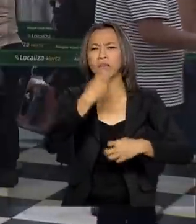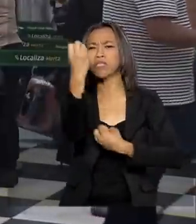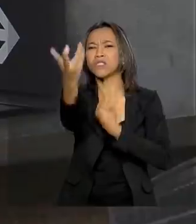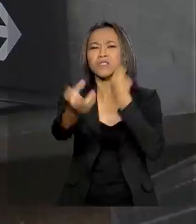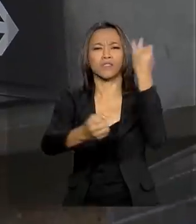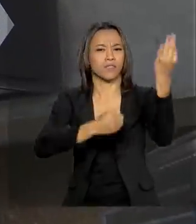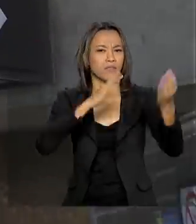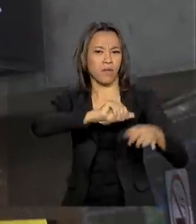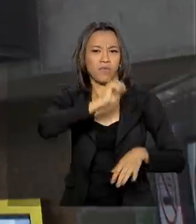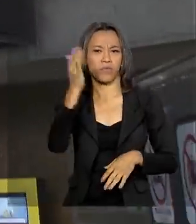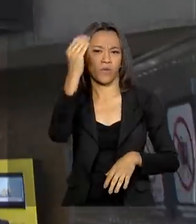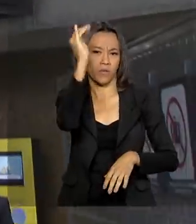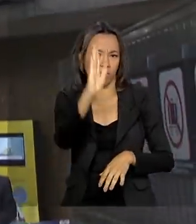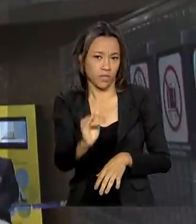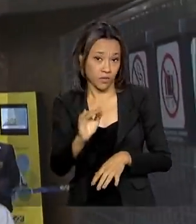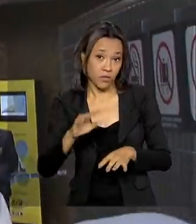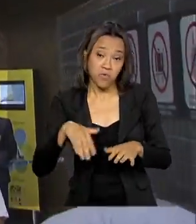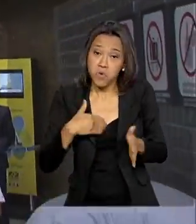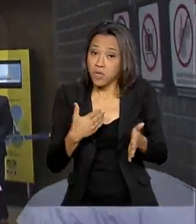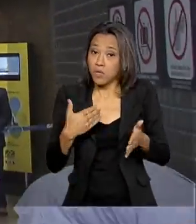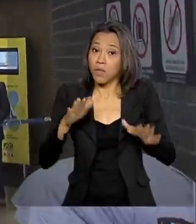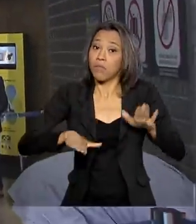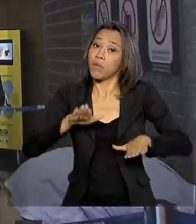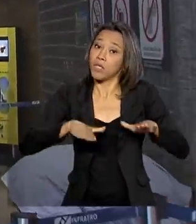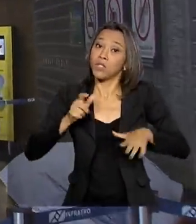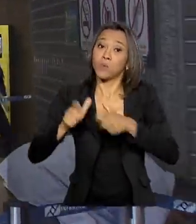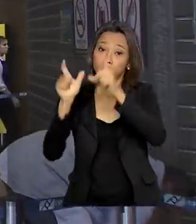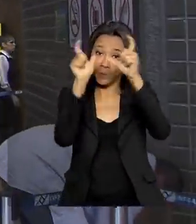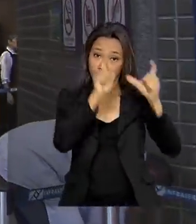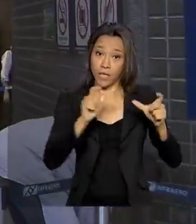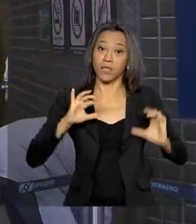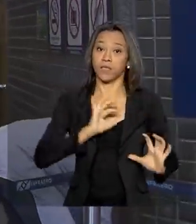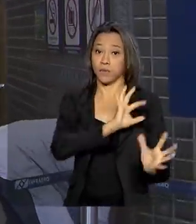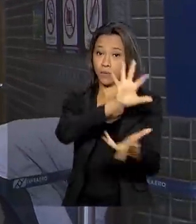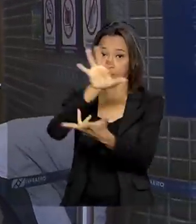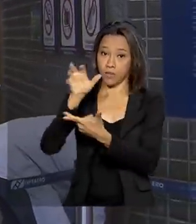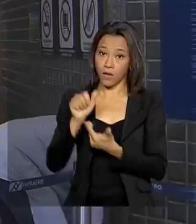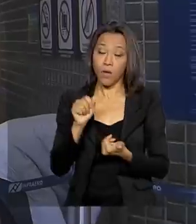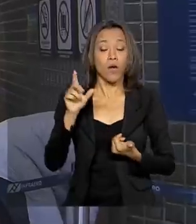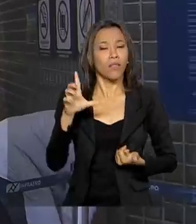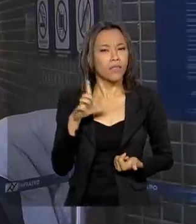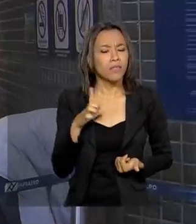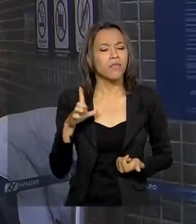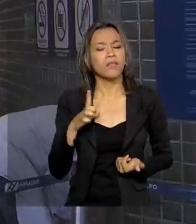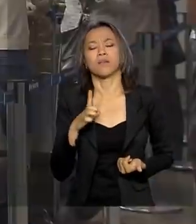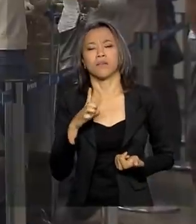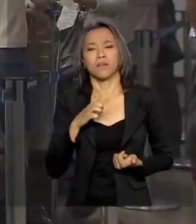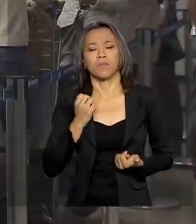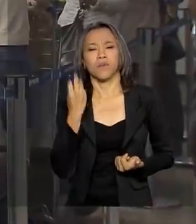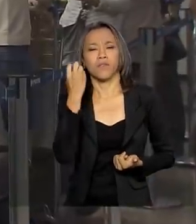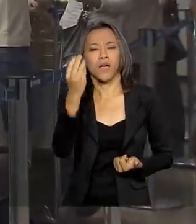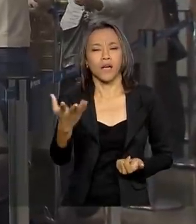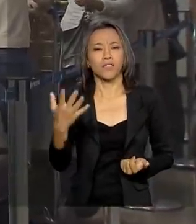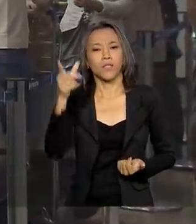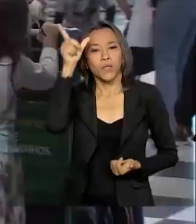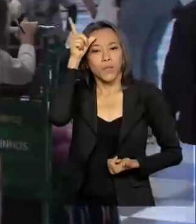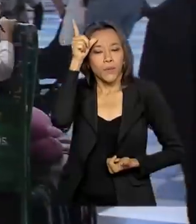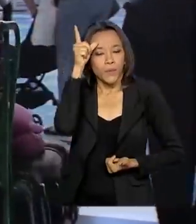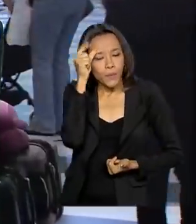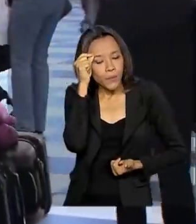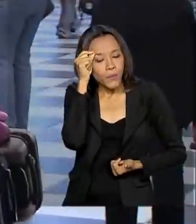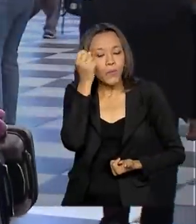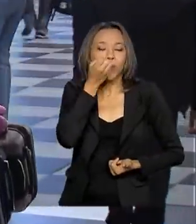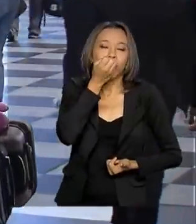ao exterior. Mas, seja qual for o destino turístico internacional, para que se tenha uma viagem agradável e tranquila, com boas